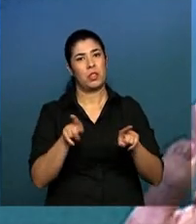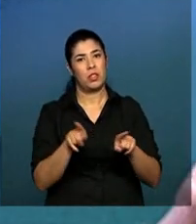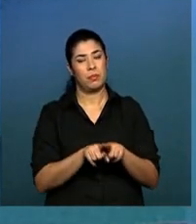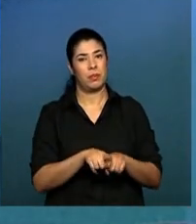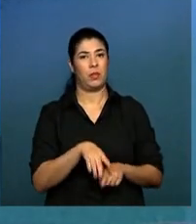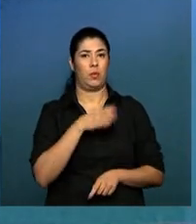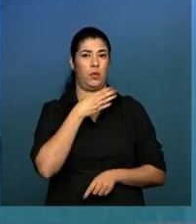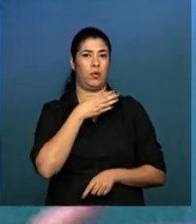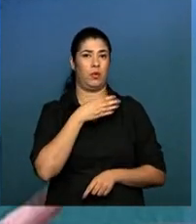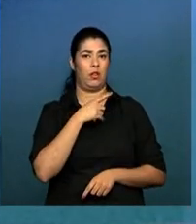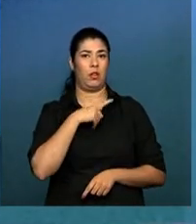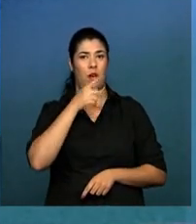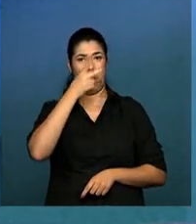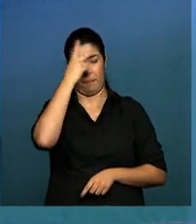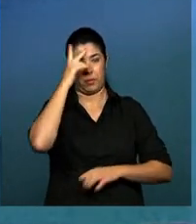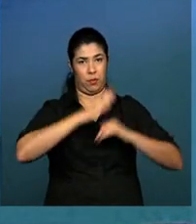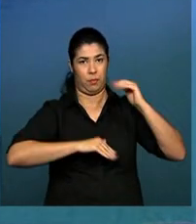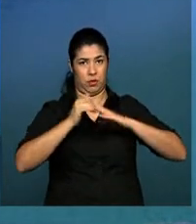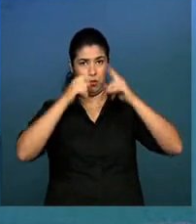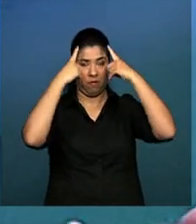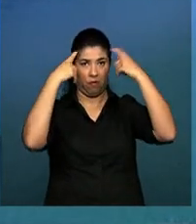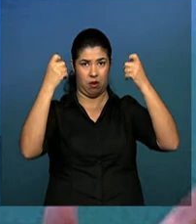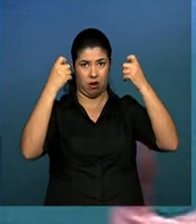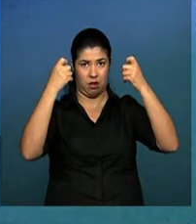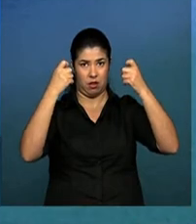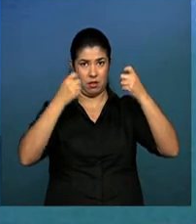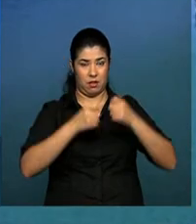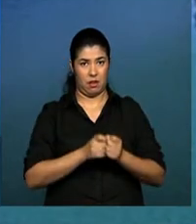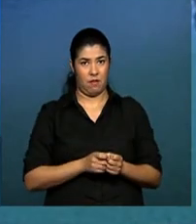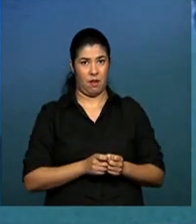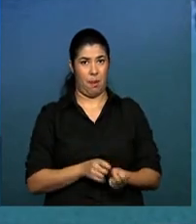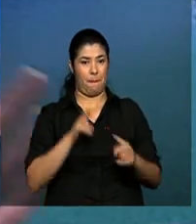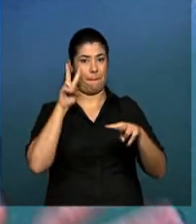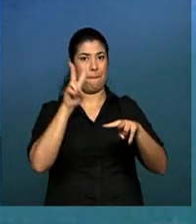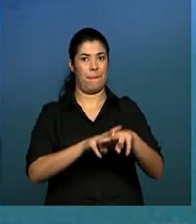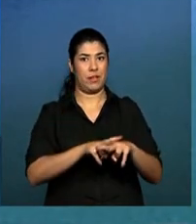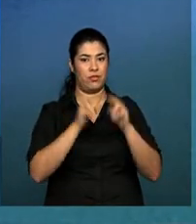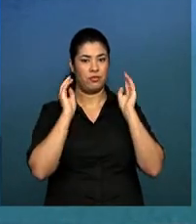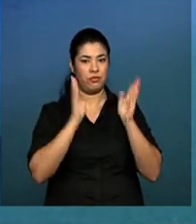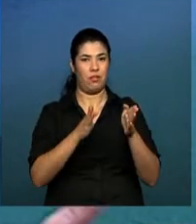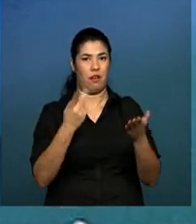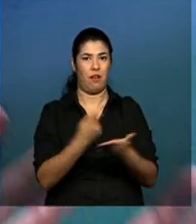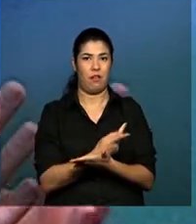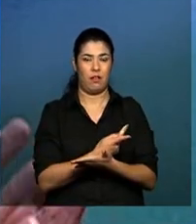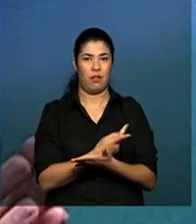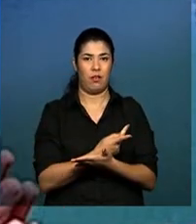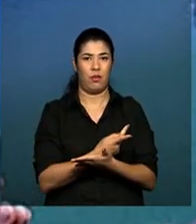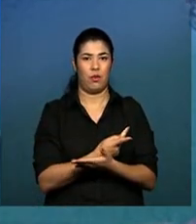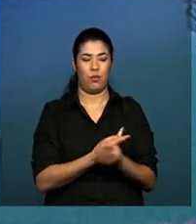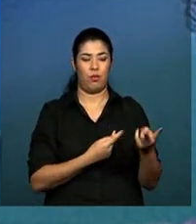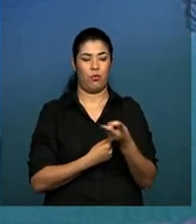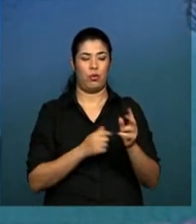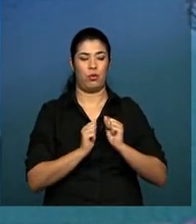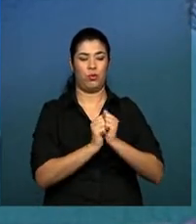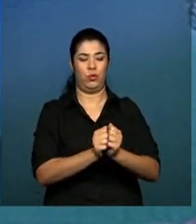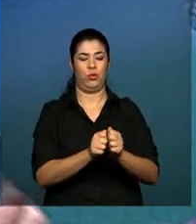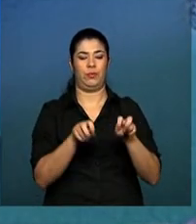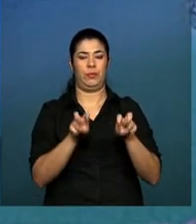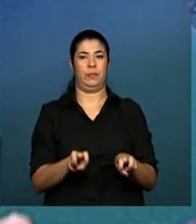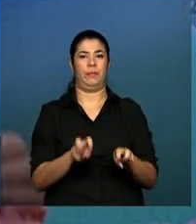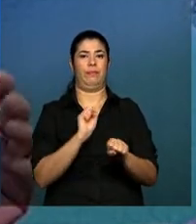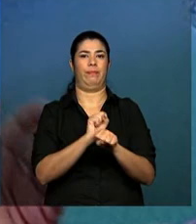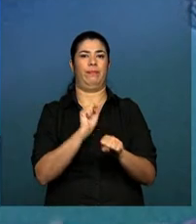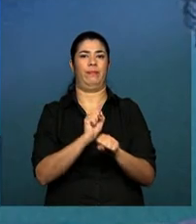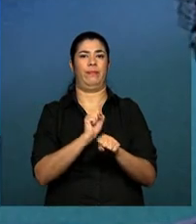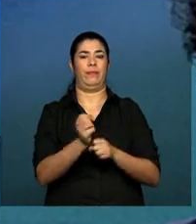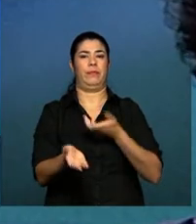preso em flagrante, a pessoa do agressor está na mesma sala com a vítima. Então, o que nós pretendemos, para além